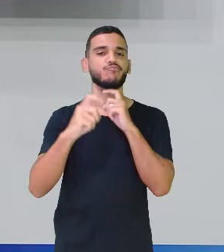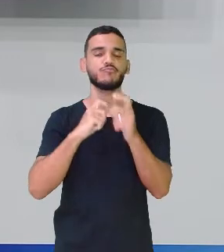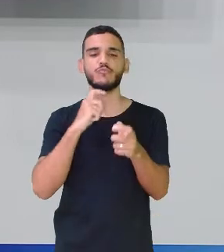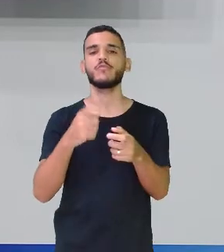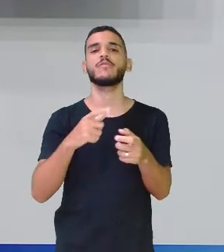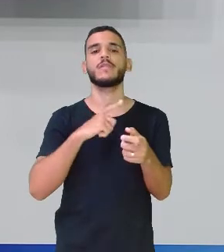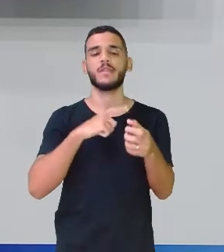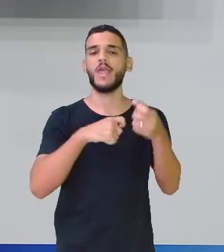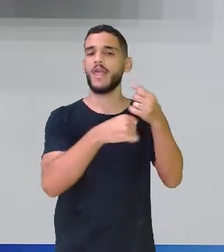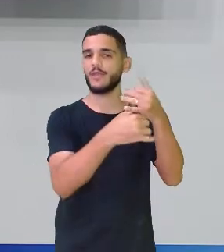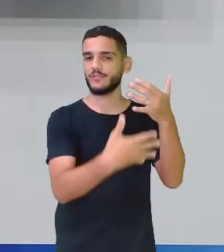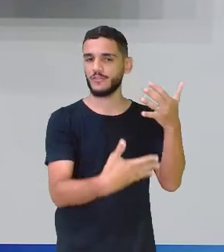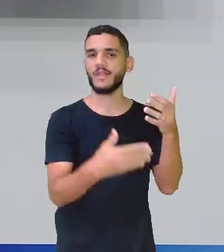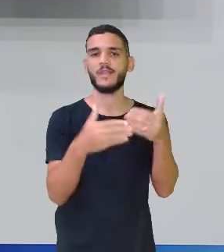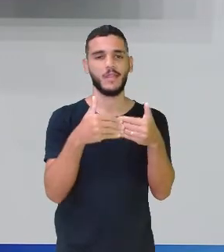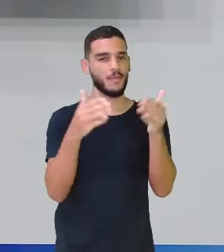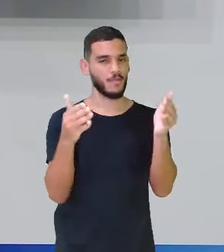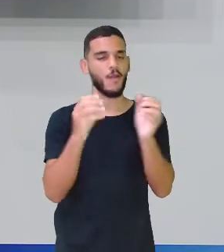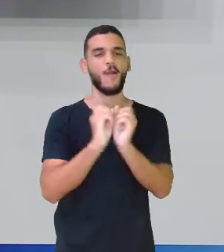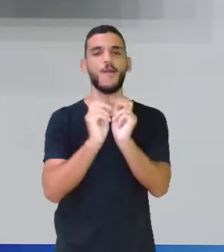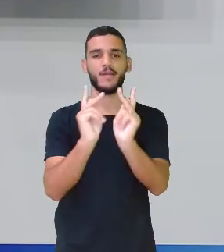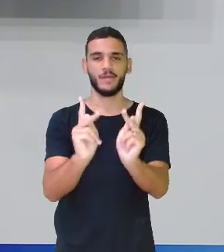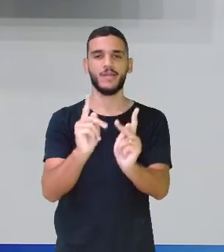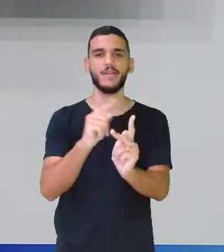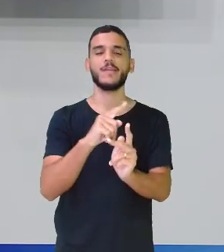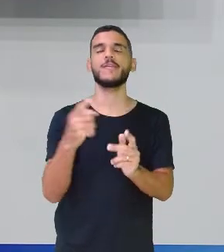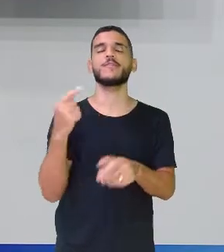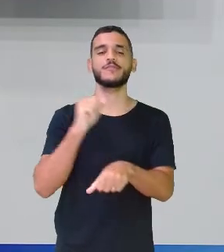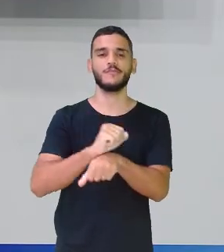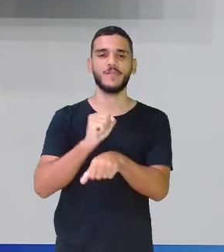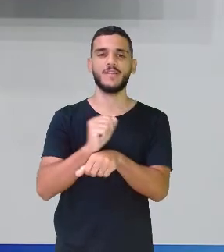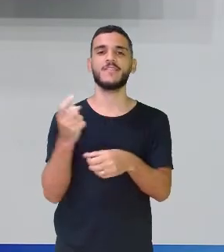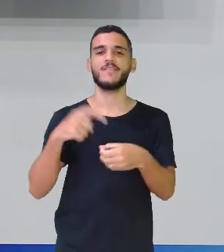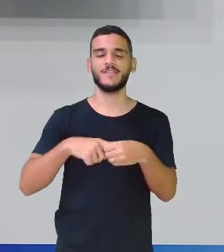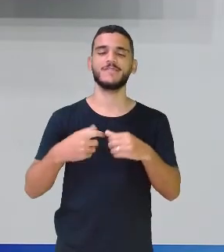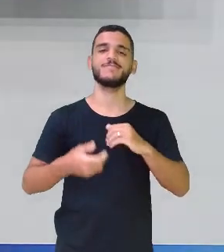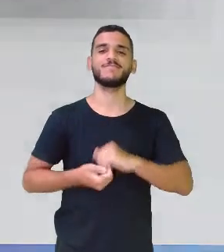chat está aberto, tá? Então, não se esquece. A gente tá aqui e daqui a pouco a gente volta.